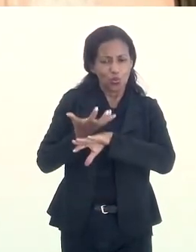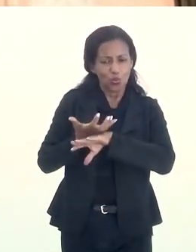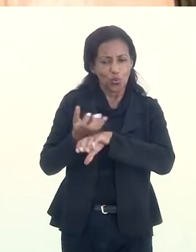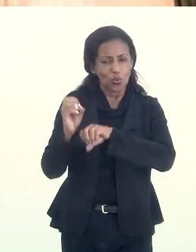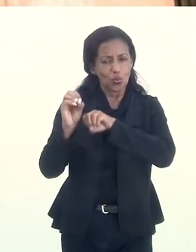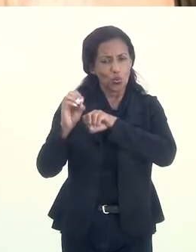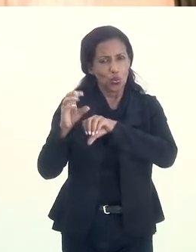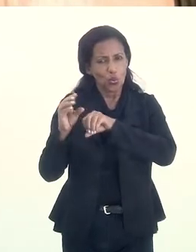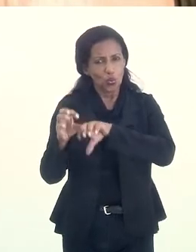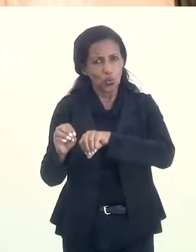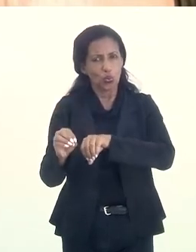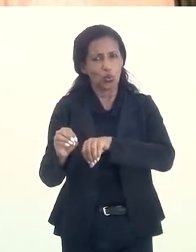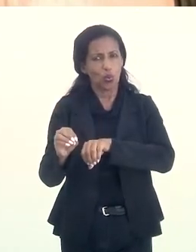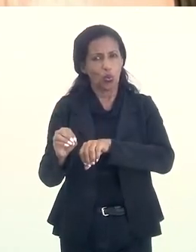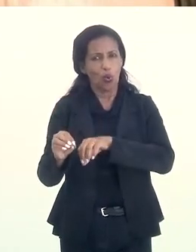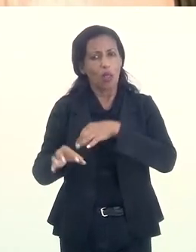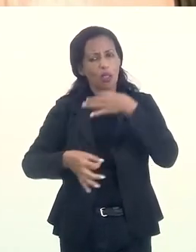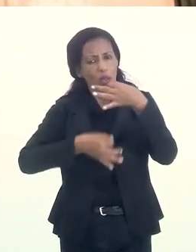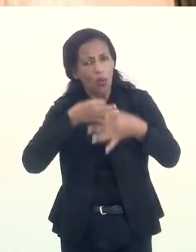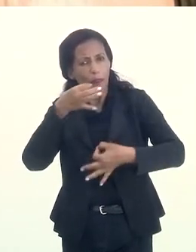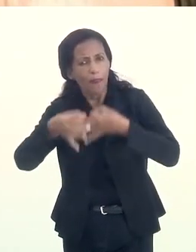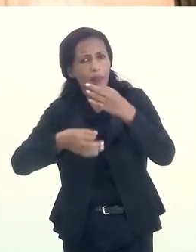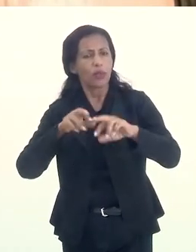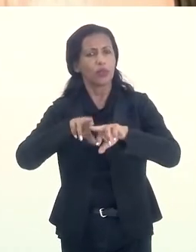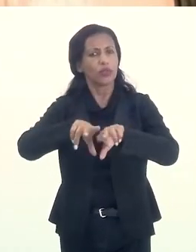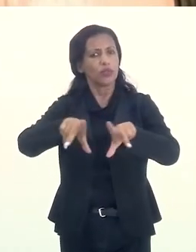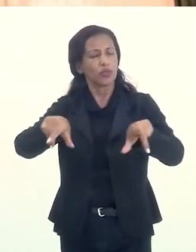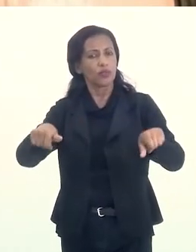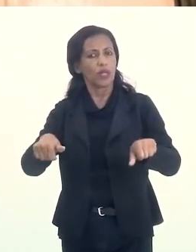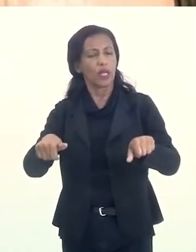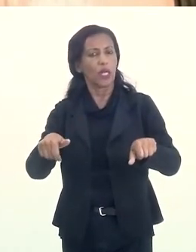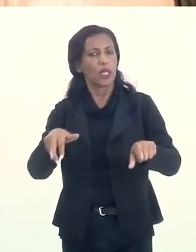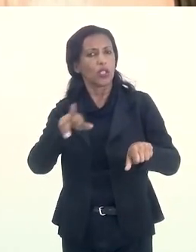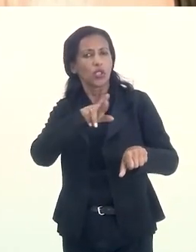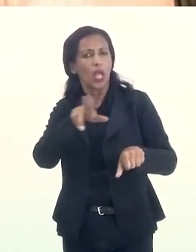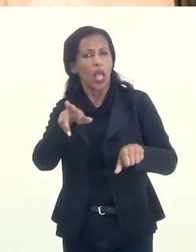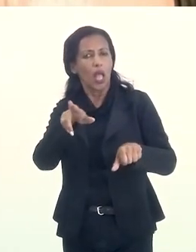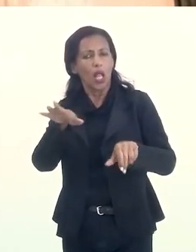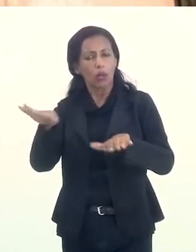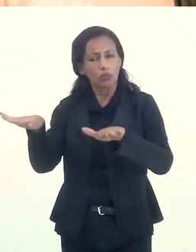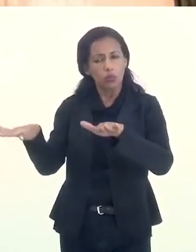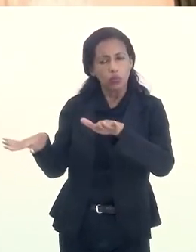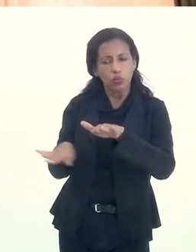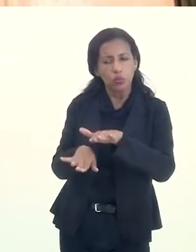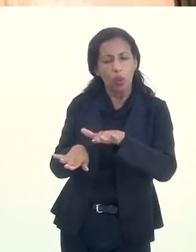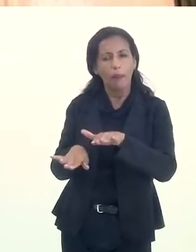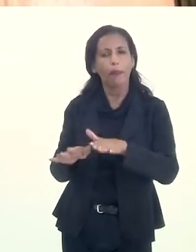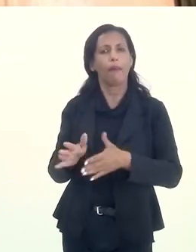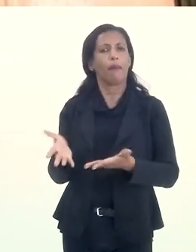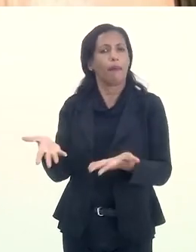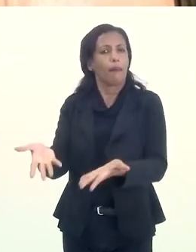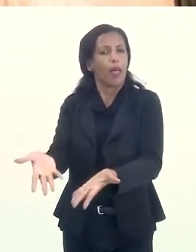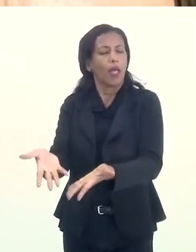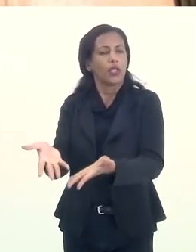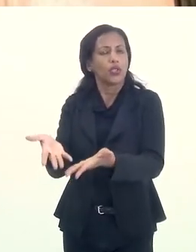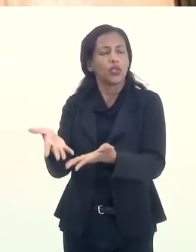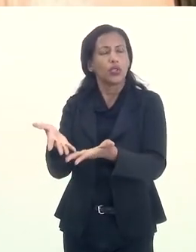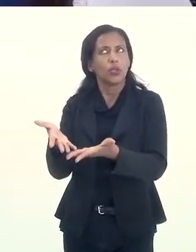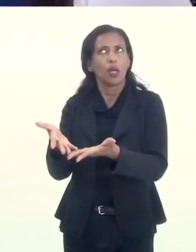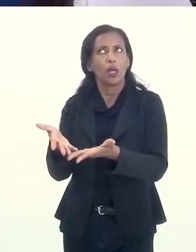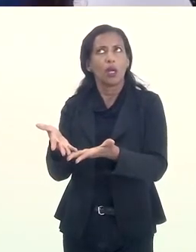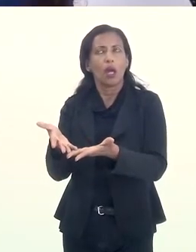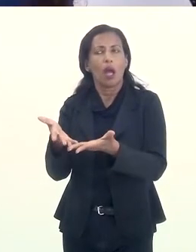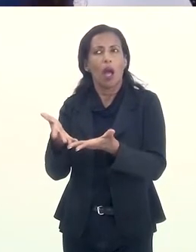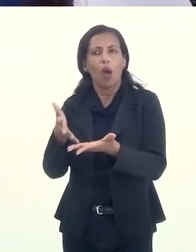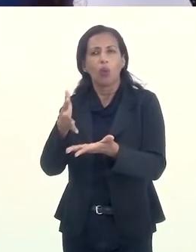comporta a divergência, ela não se submete, correto, a